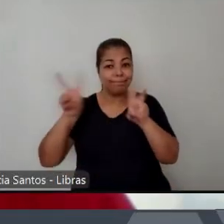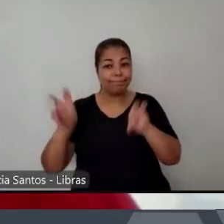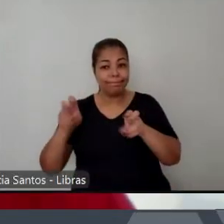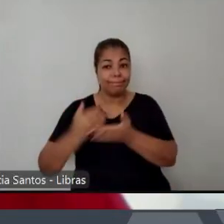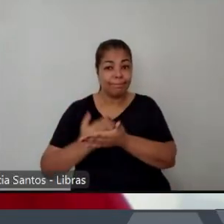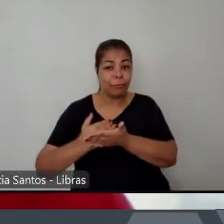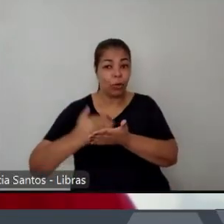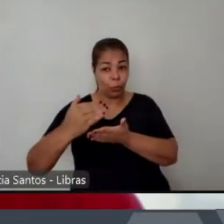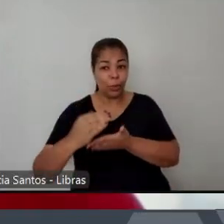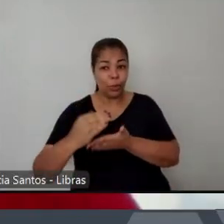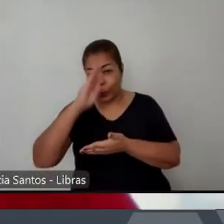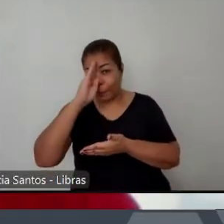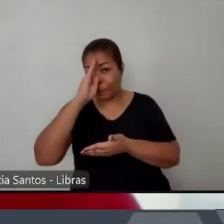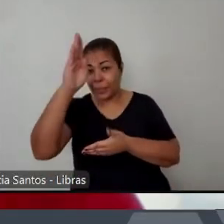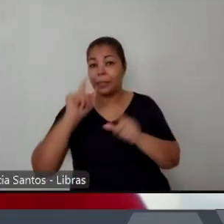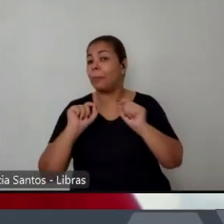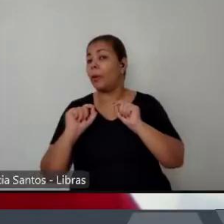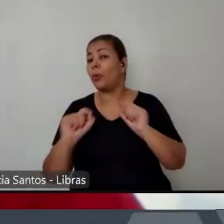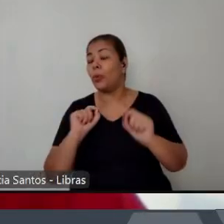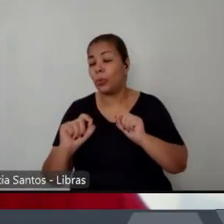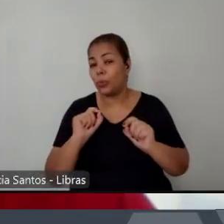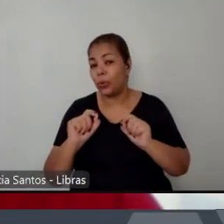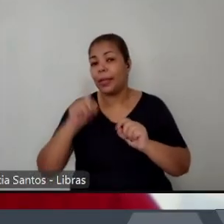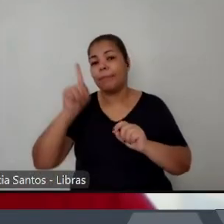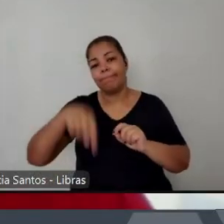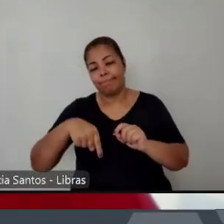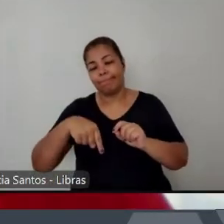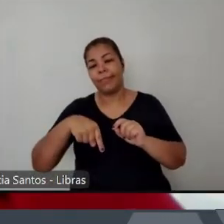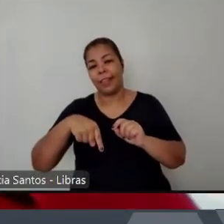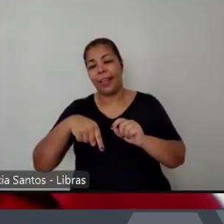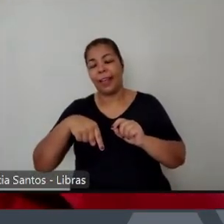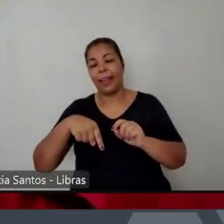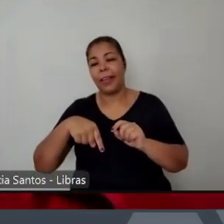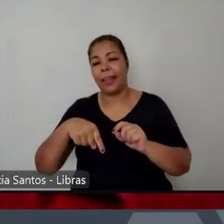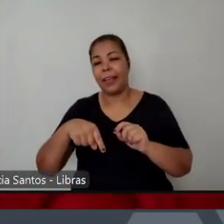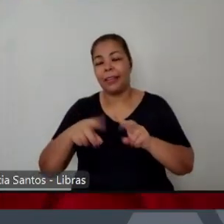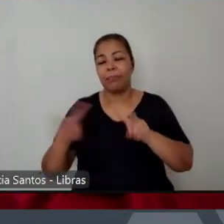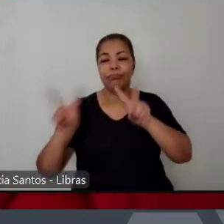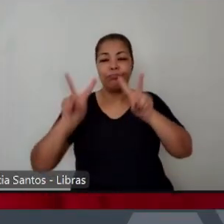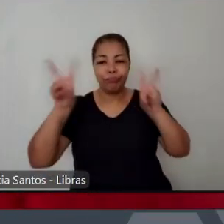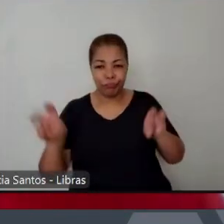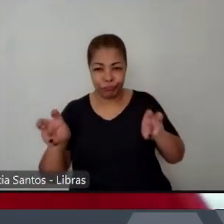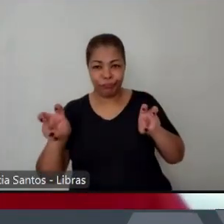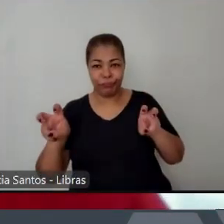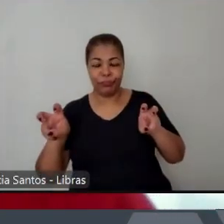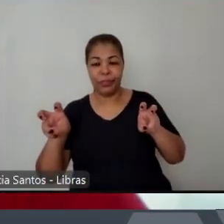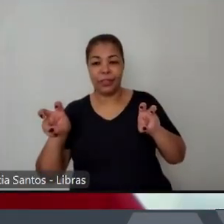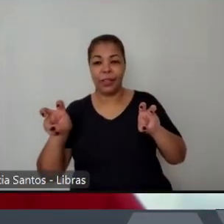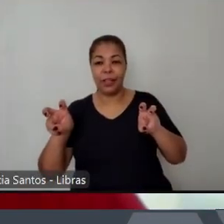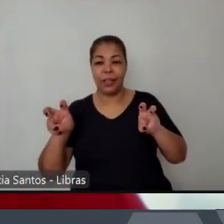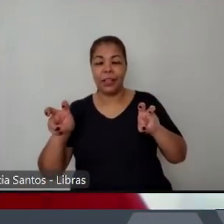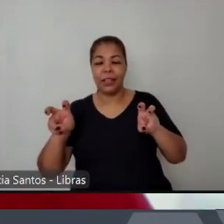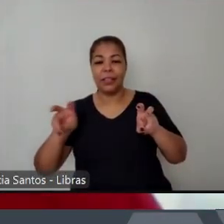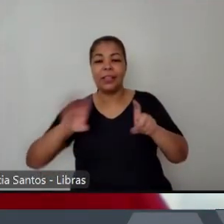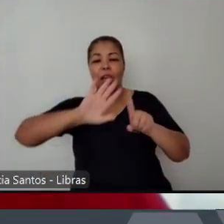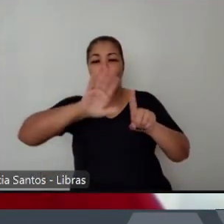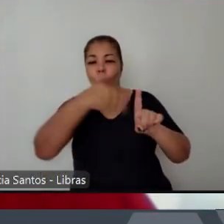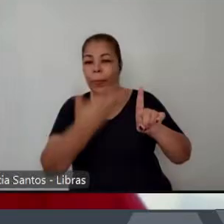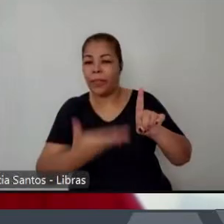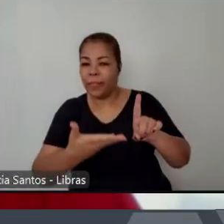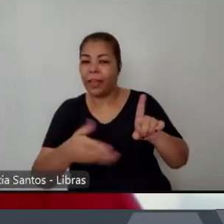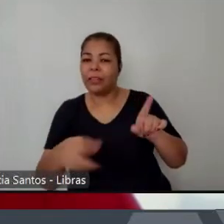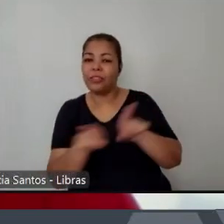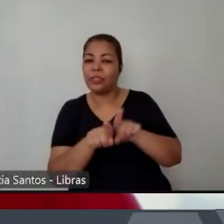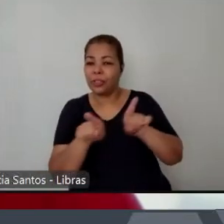vem a partir da formação da Scudery Lecoque, que é feita em homenagem a um